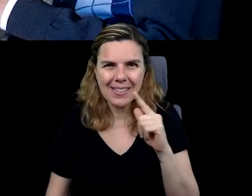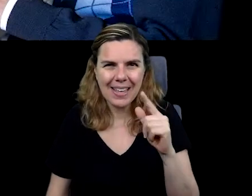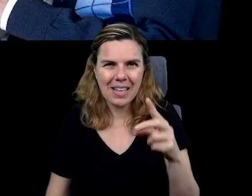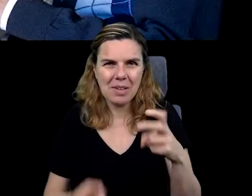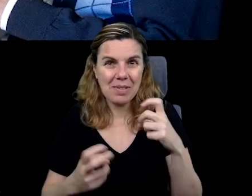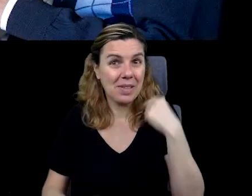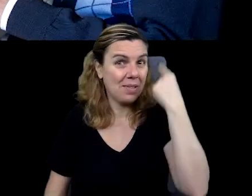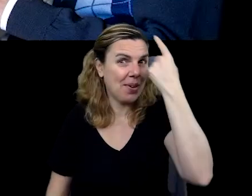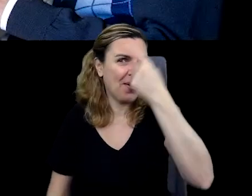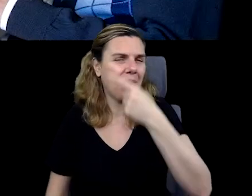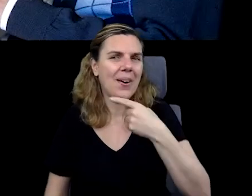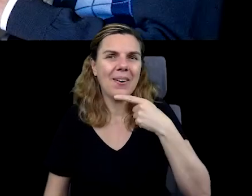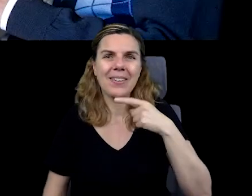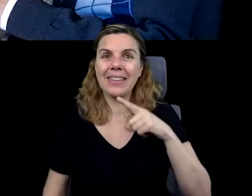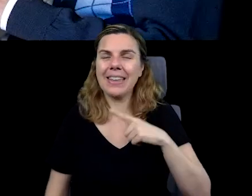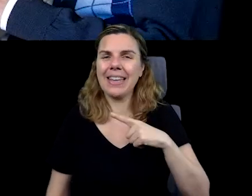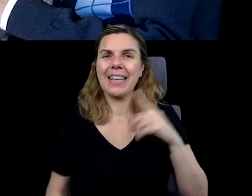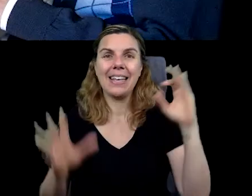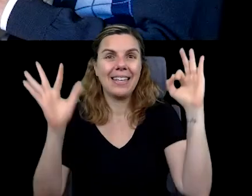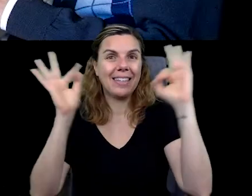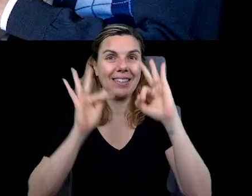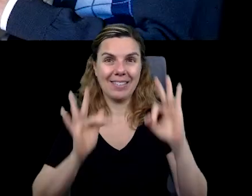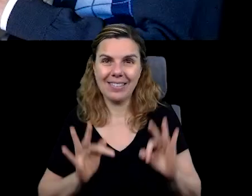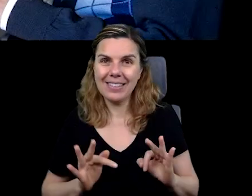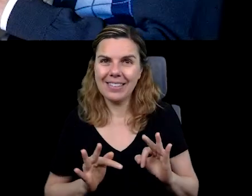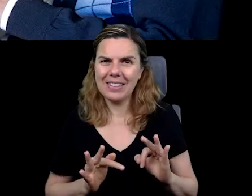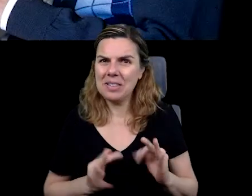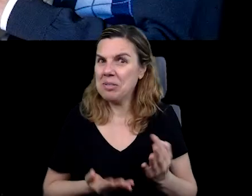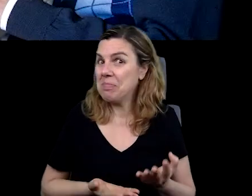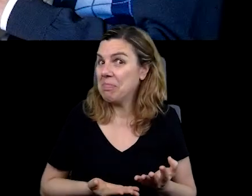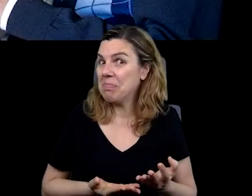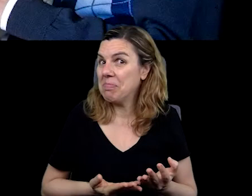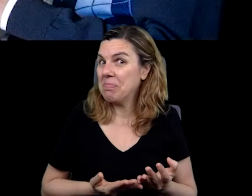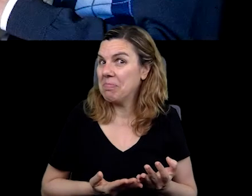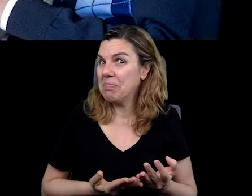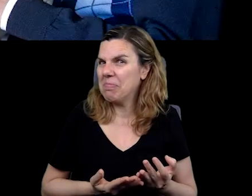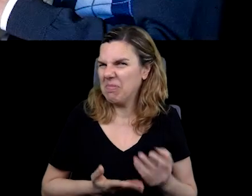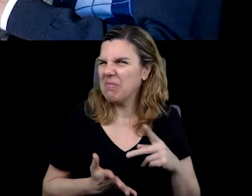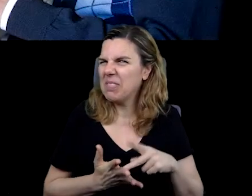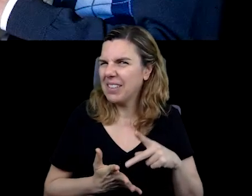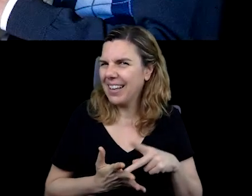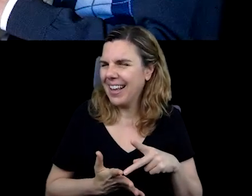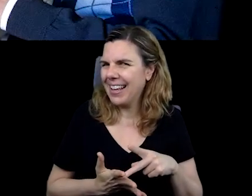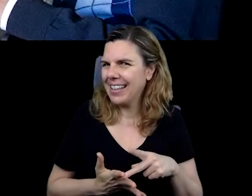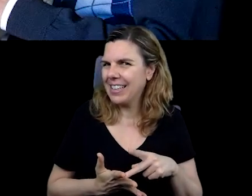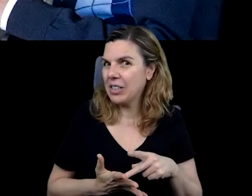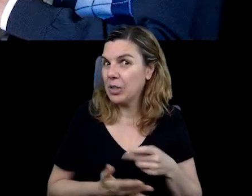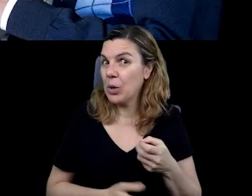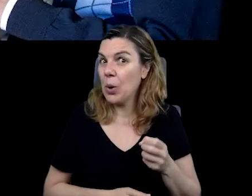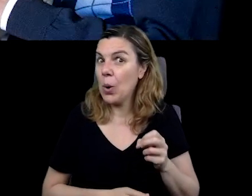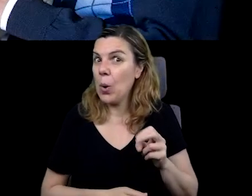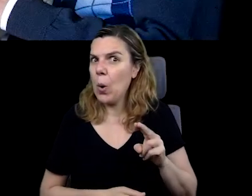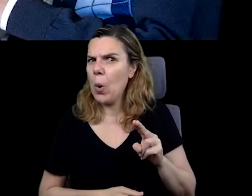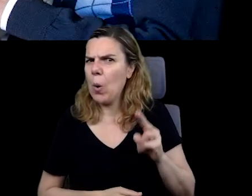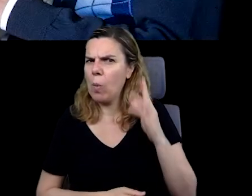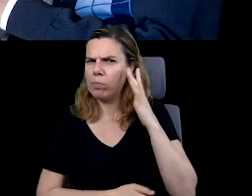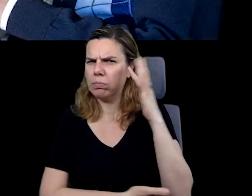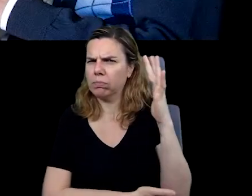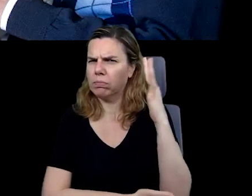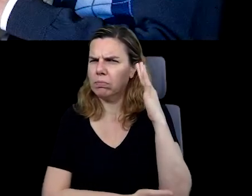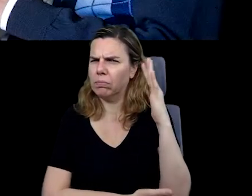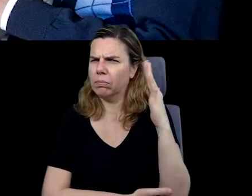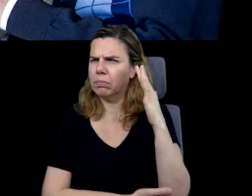perceber o quanto ele está feliz? Será que ele está feliz? Será que ele está muito pensativo?